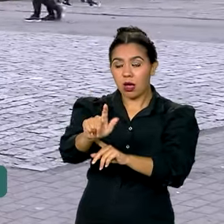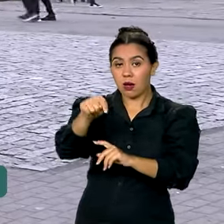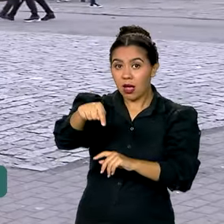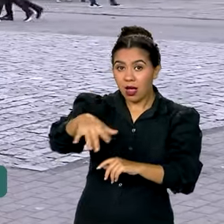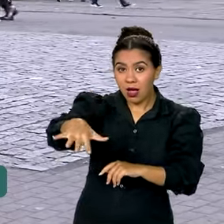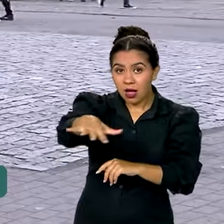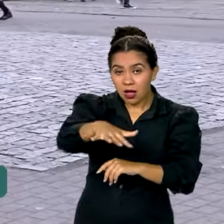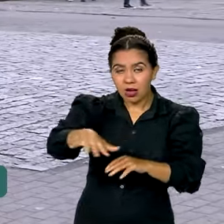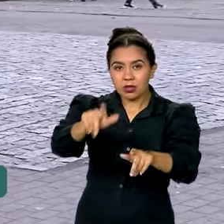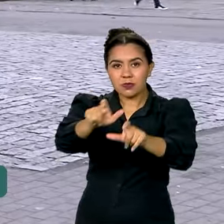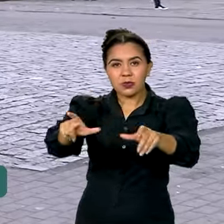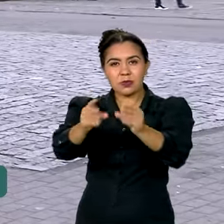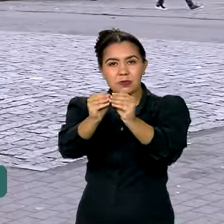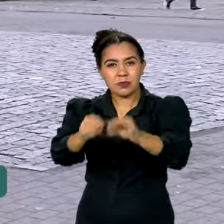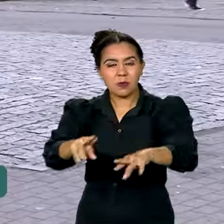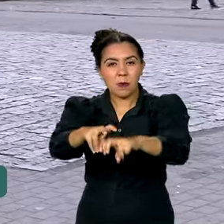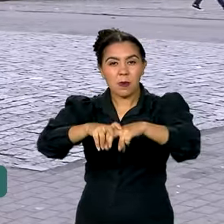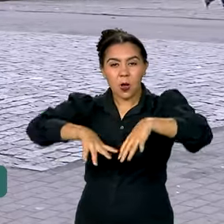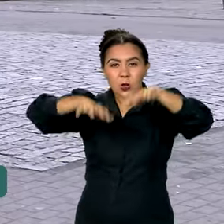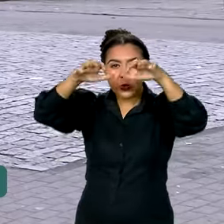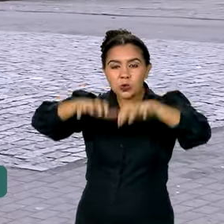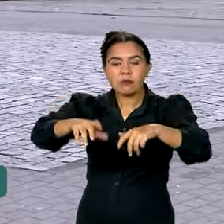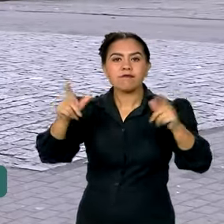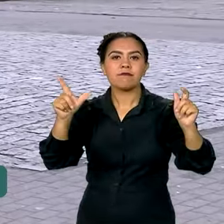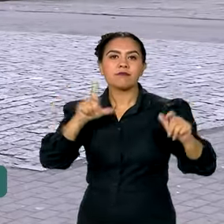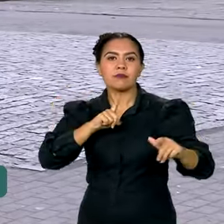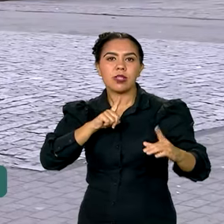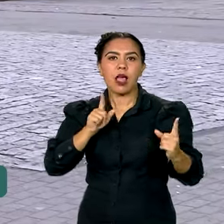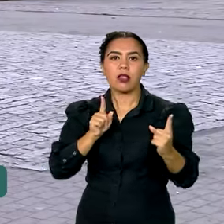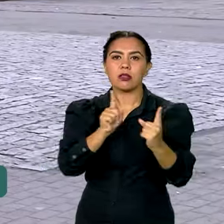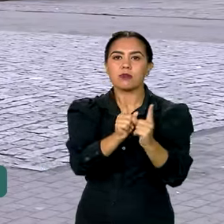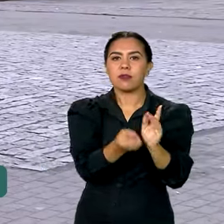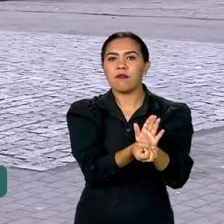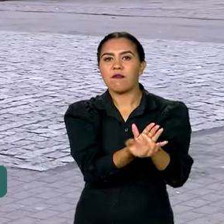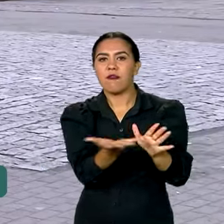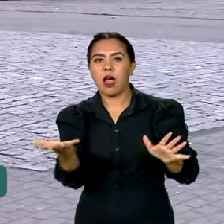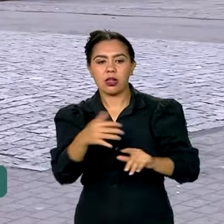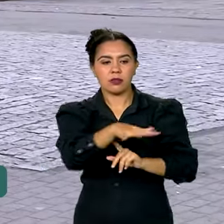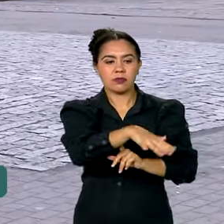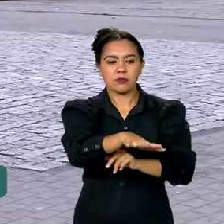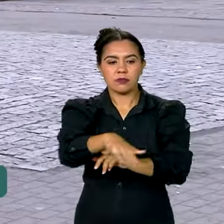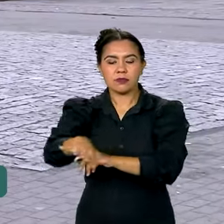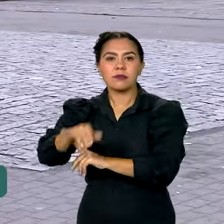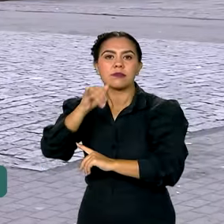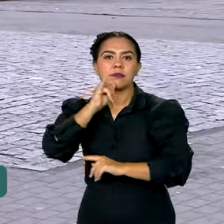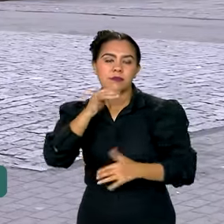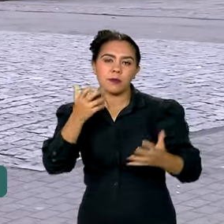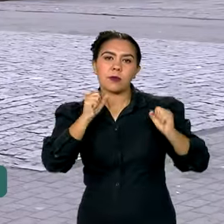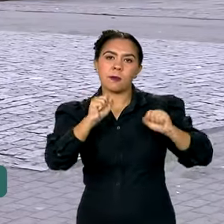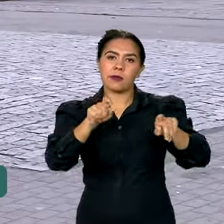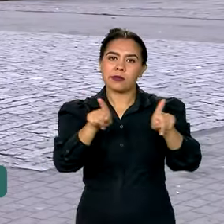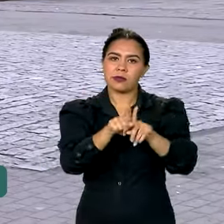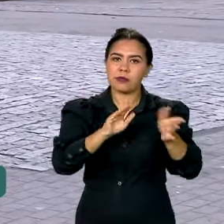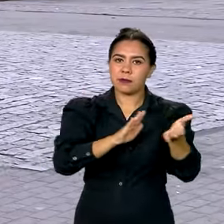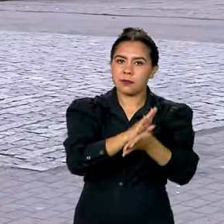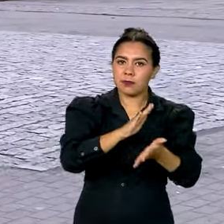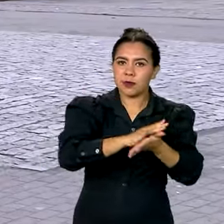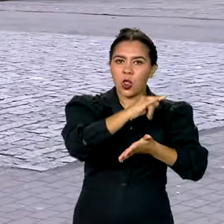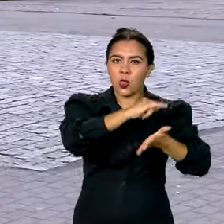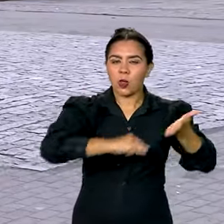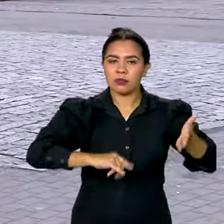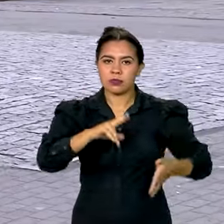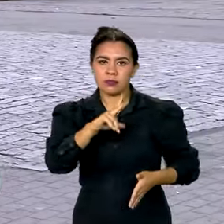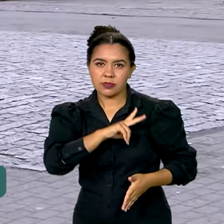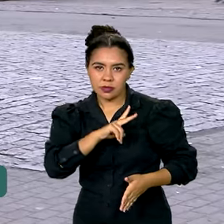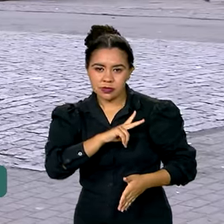atingidas pelas enchentes têm acesso a diversos serviços, entre eles a reimpressão de documentos. Depois de passar aqui pela